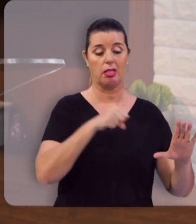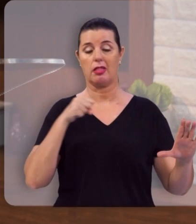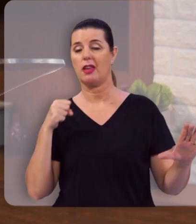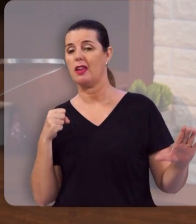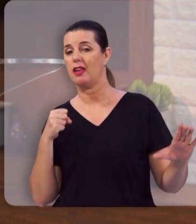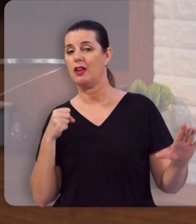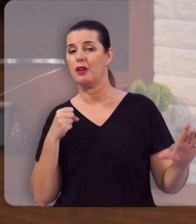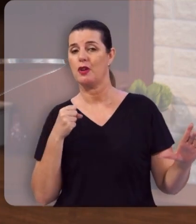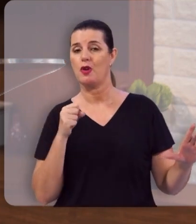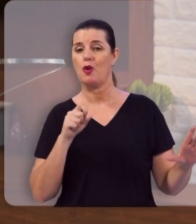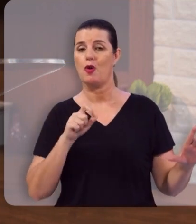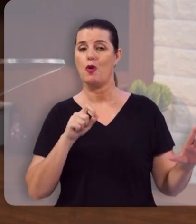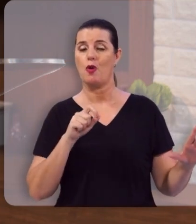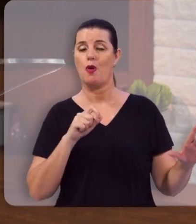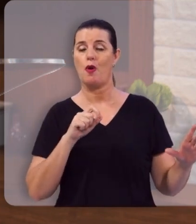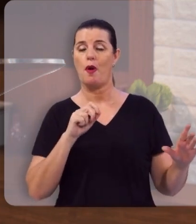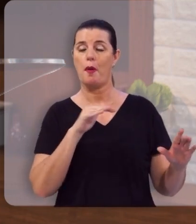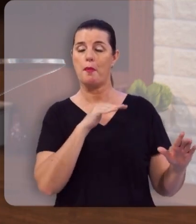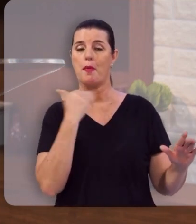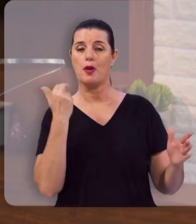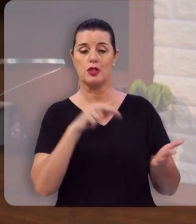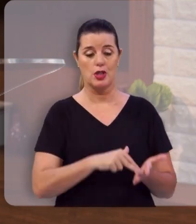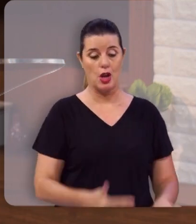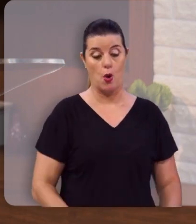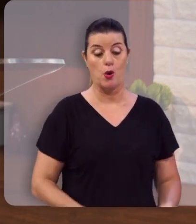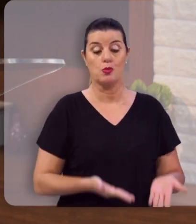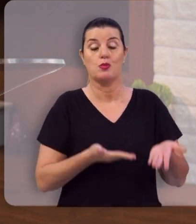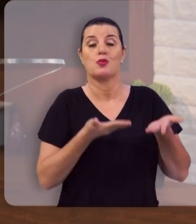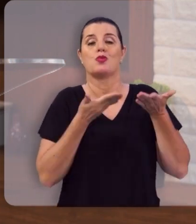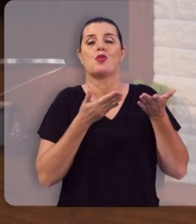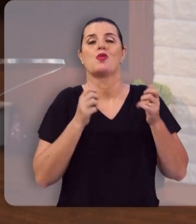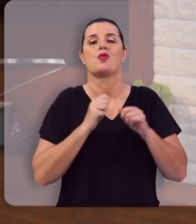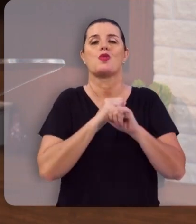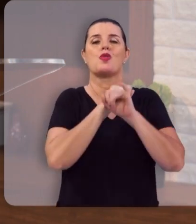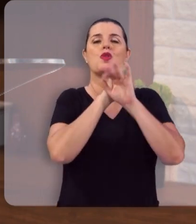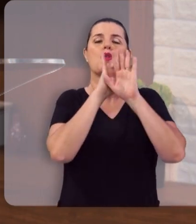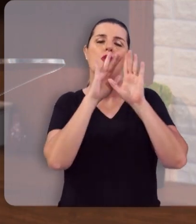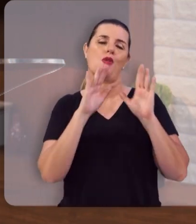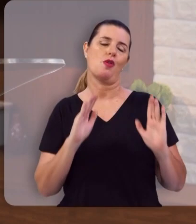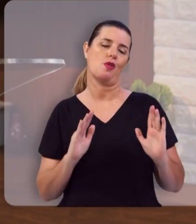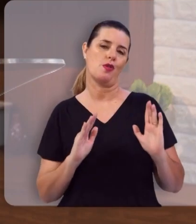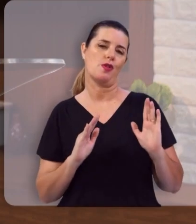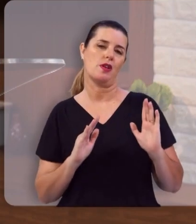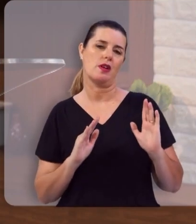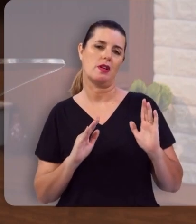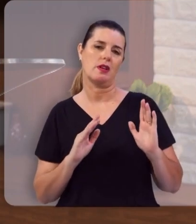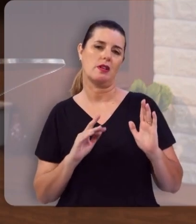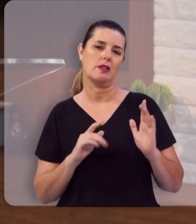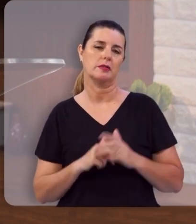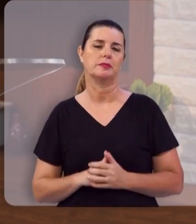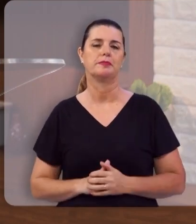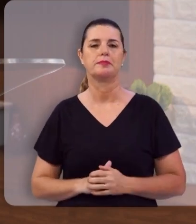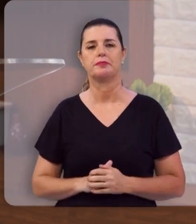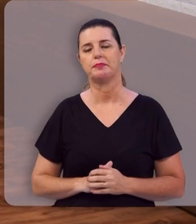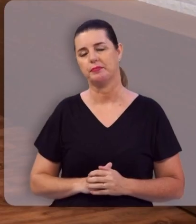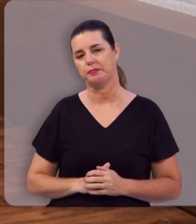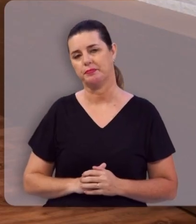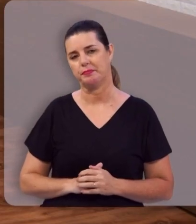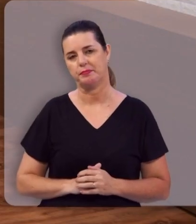guilhão da morte, e Ele ressuscitou gloriosamente, inaugurando a imortalidade.